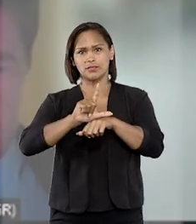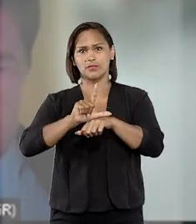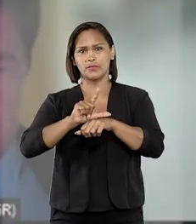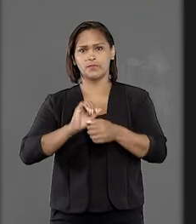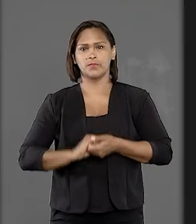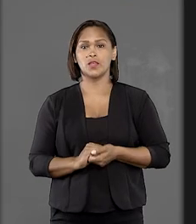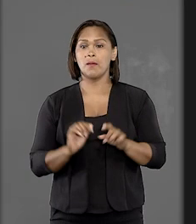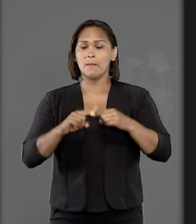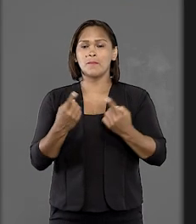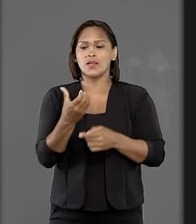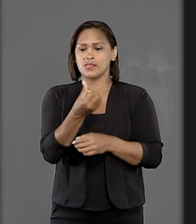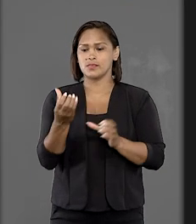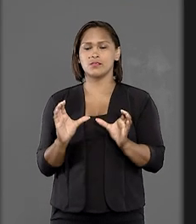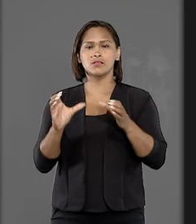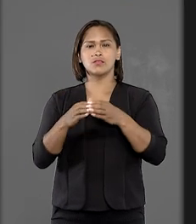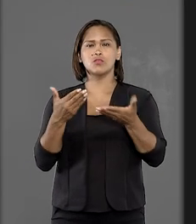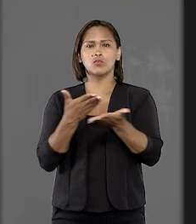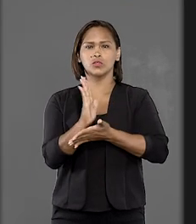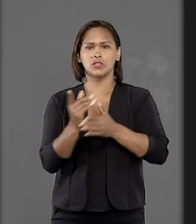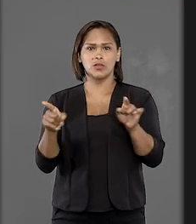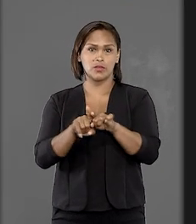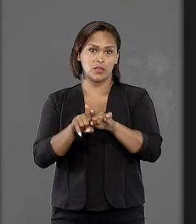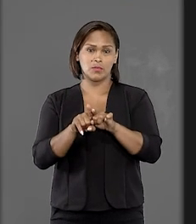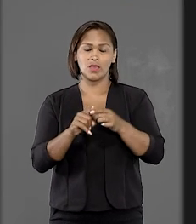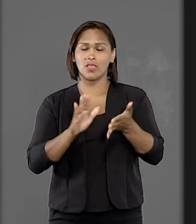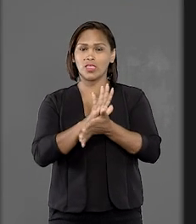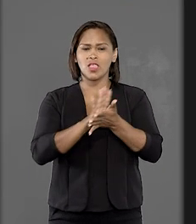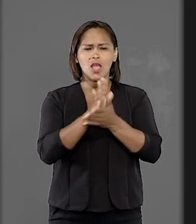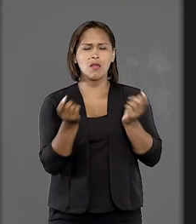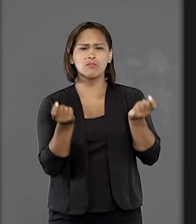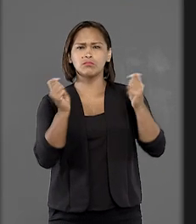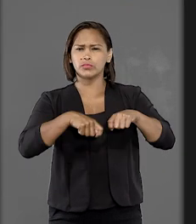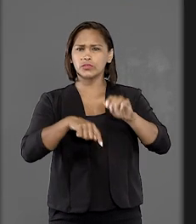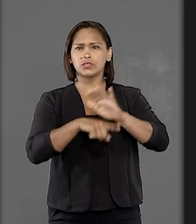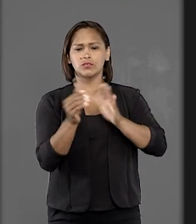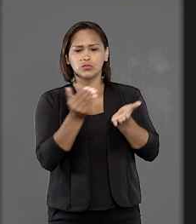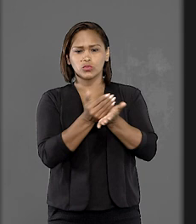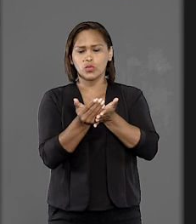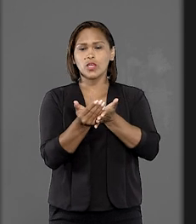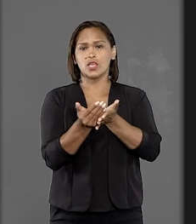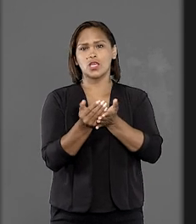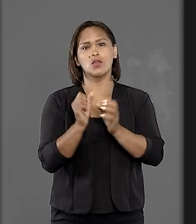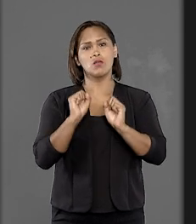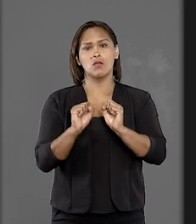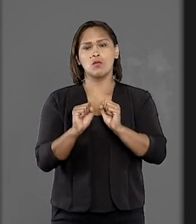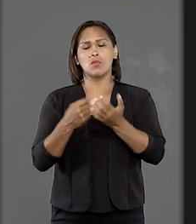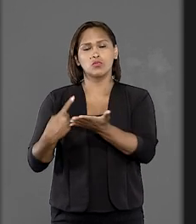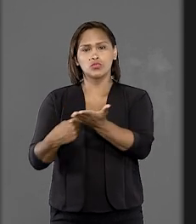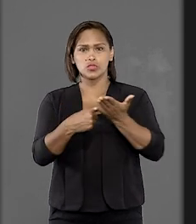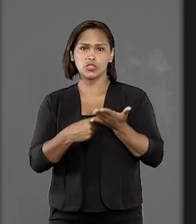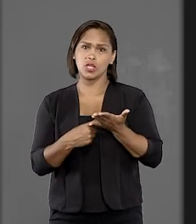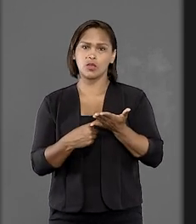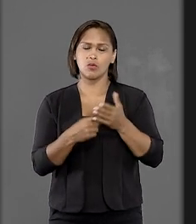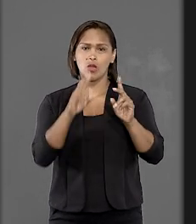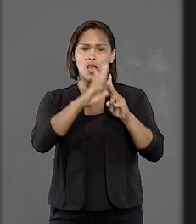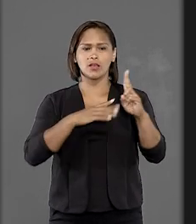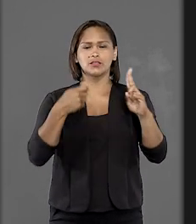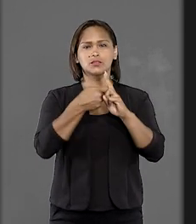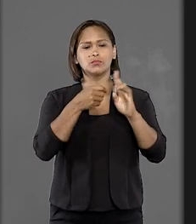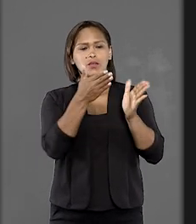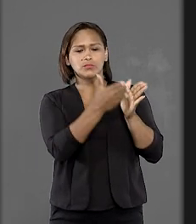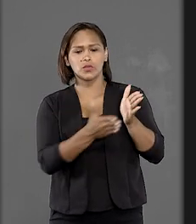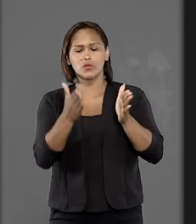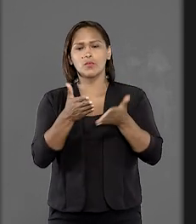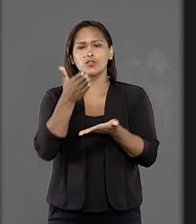legislação. Mas a sexta turma considerou também que nada impede que, no início da sessão de julgamento, por meio de acordo, as